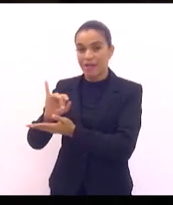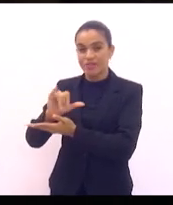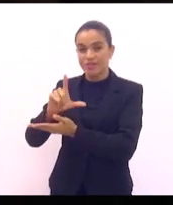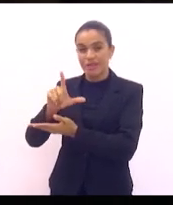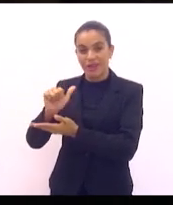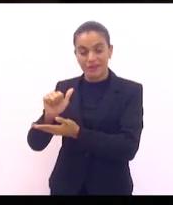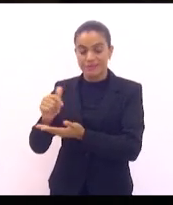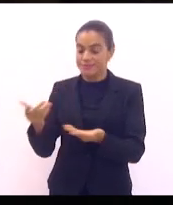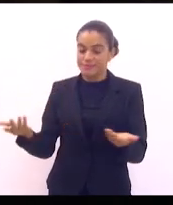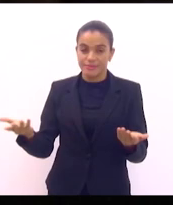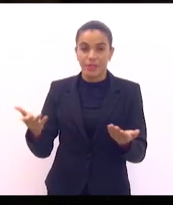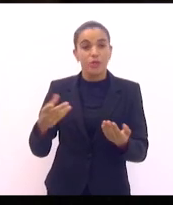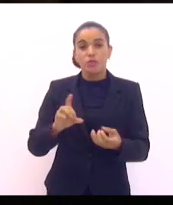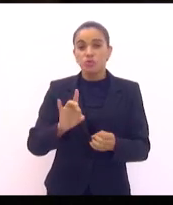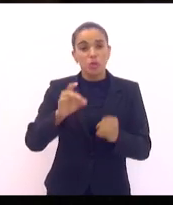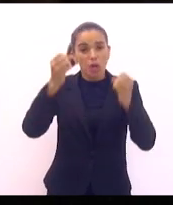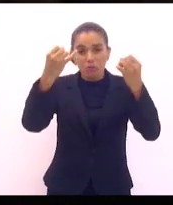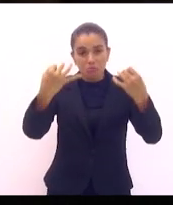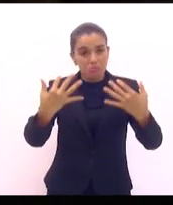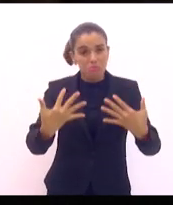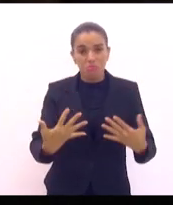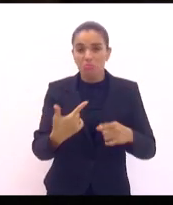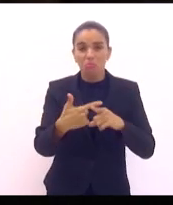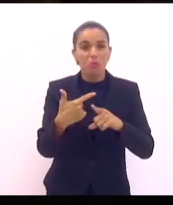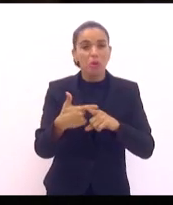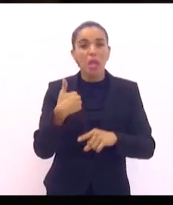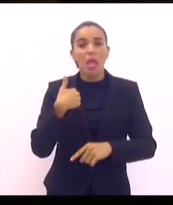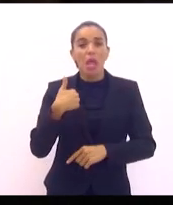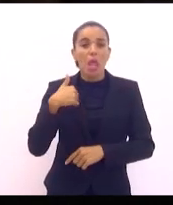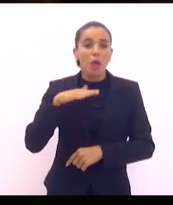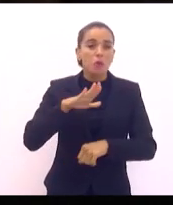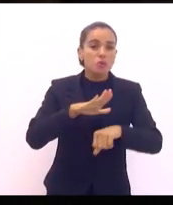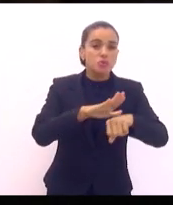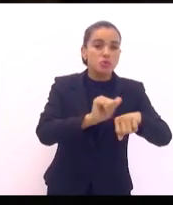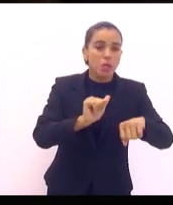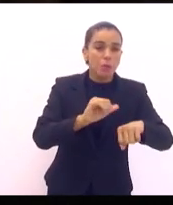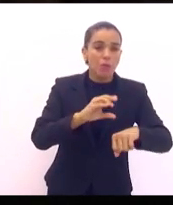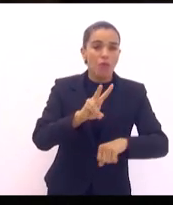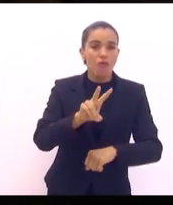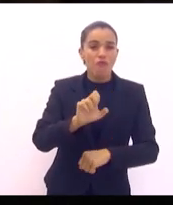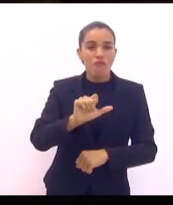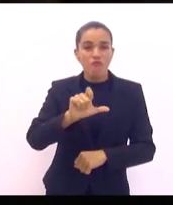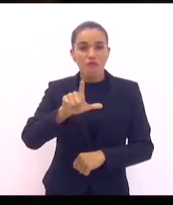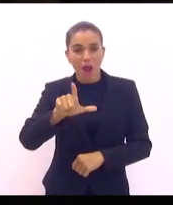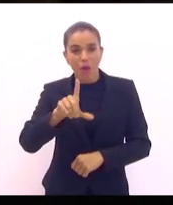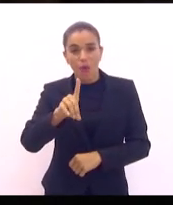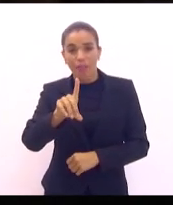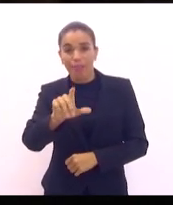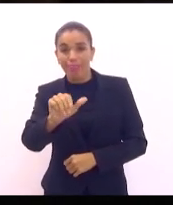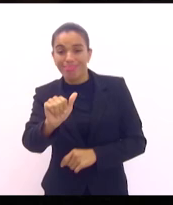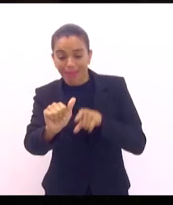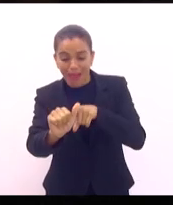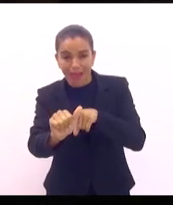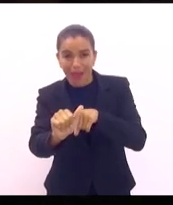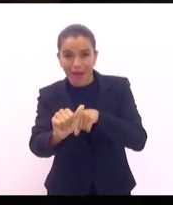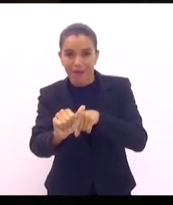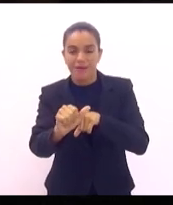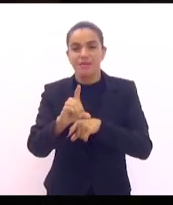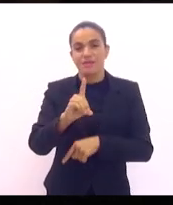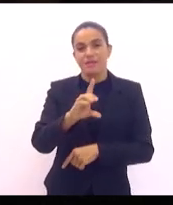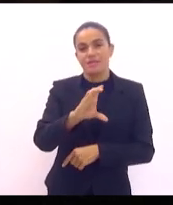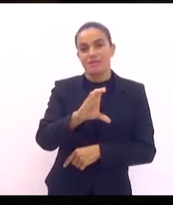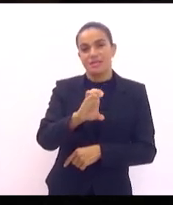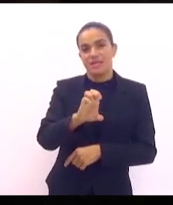Estou aqui justificando por que eu falo Val da Seasa. Estou fazendo a concordância no meu